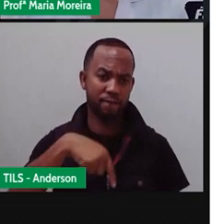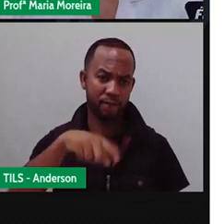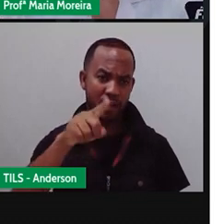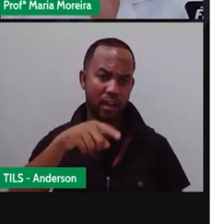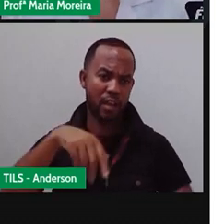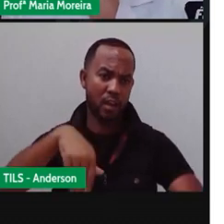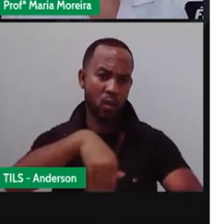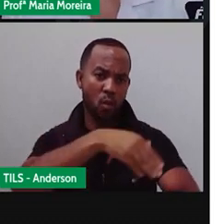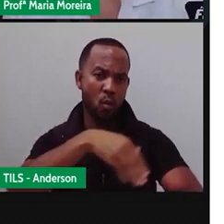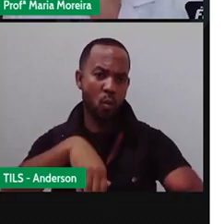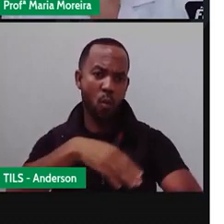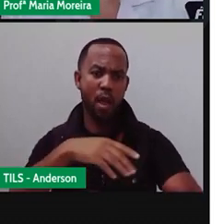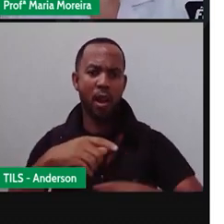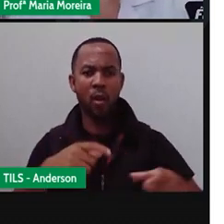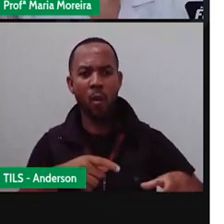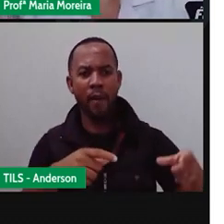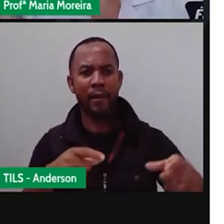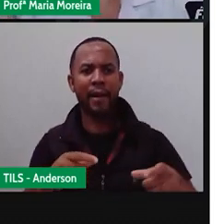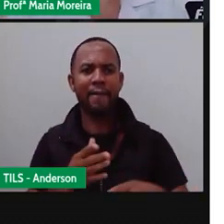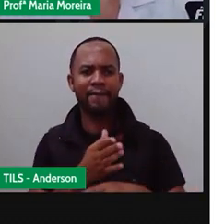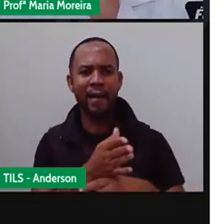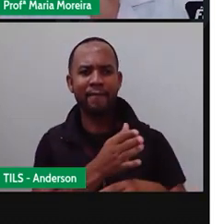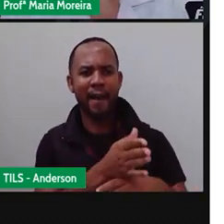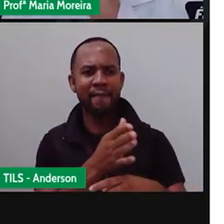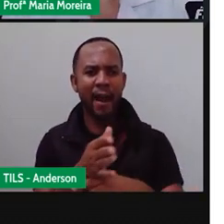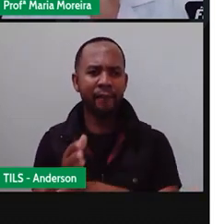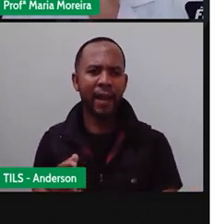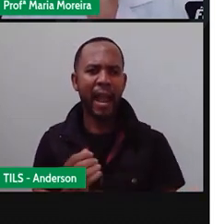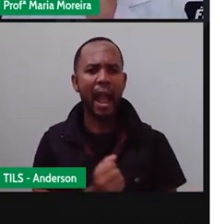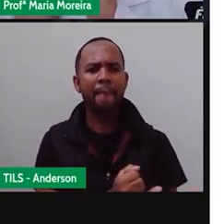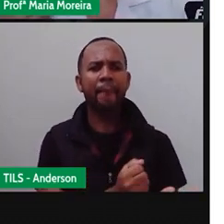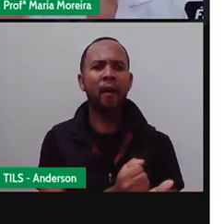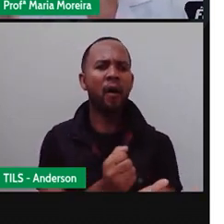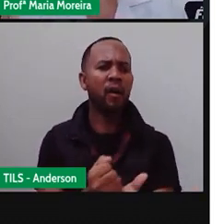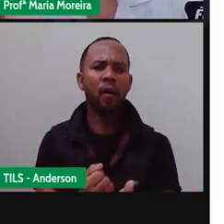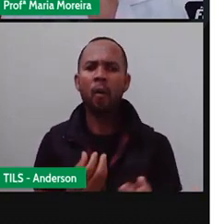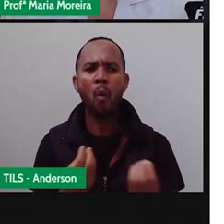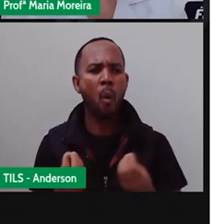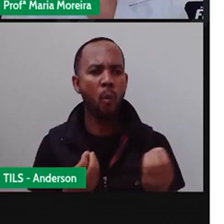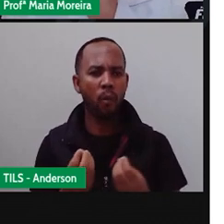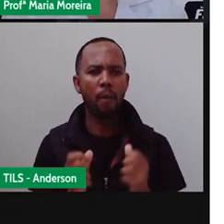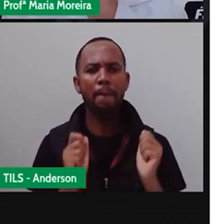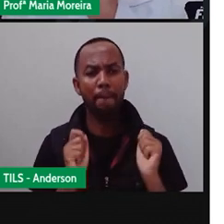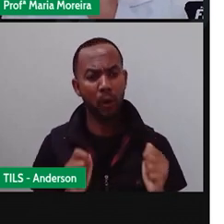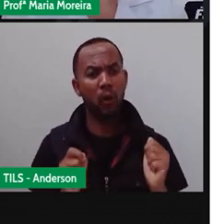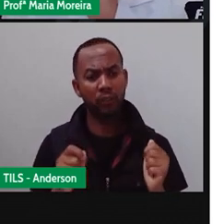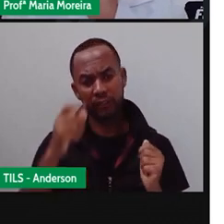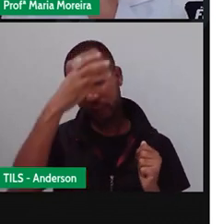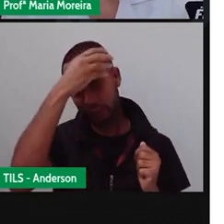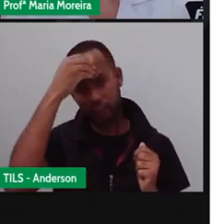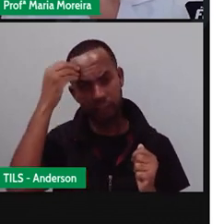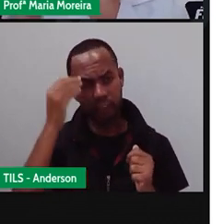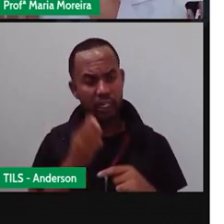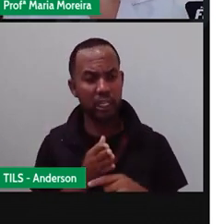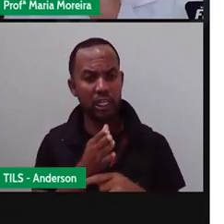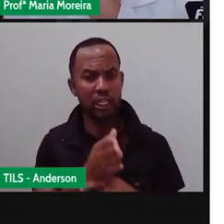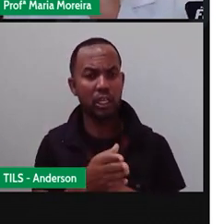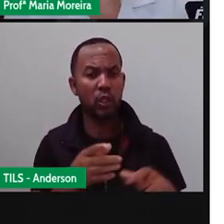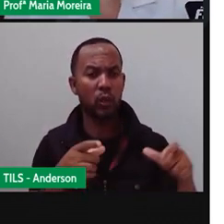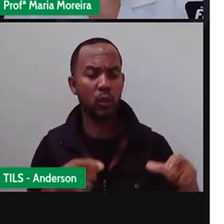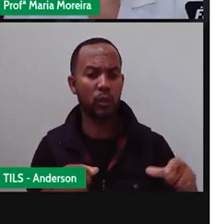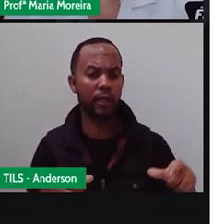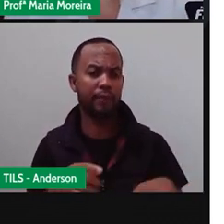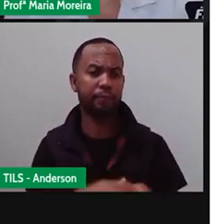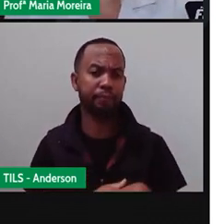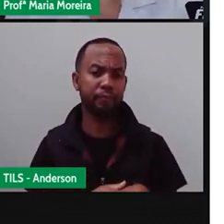lista dos locais que eu preciso ir, se é um apoio ou que é a minha memória, porque eu posso esquecer de passar em determinado lugar. Quantas vezes aí